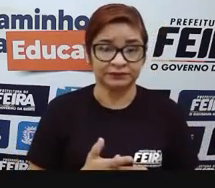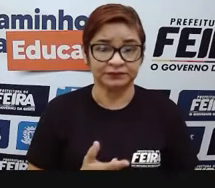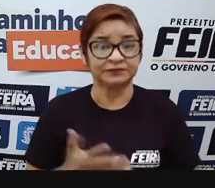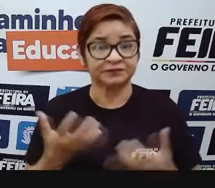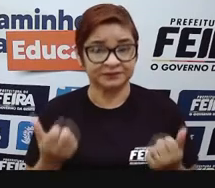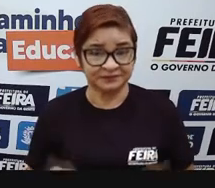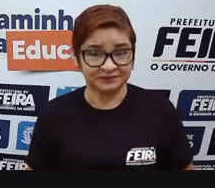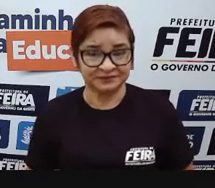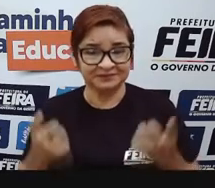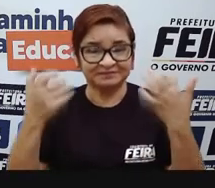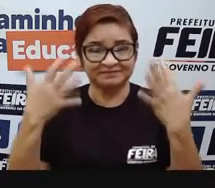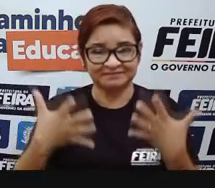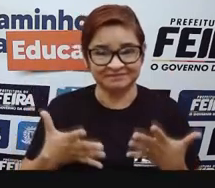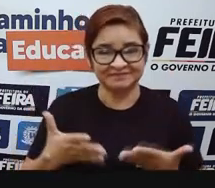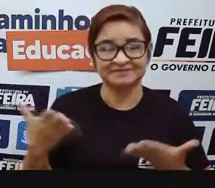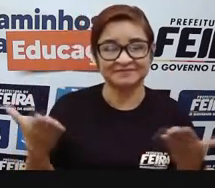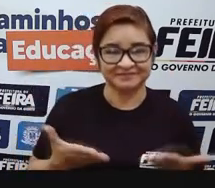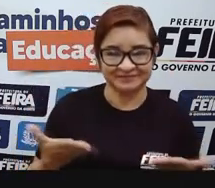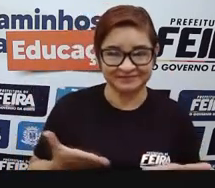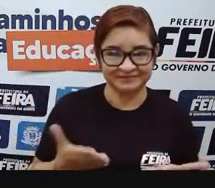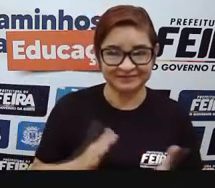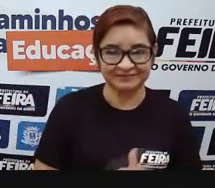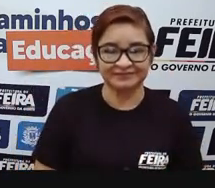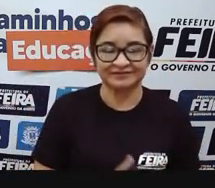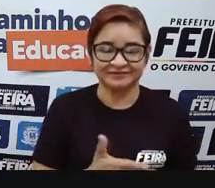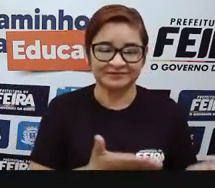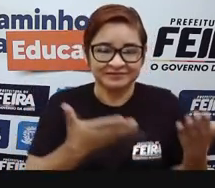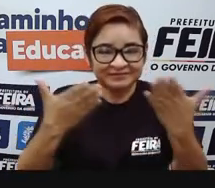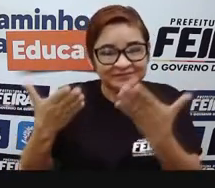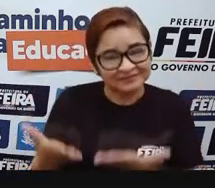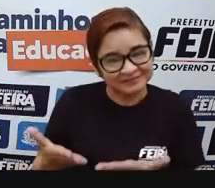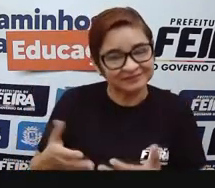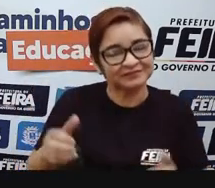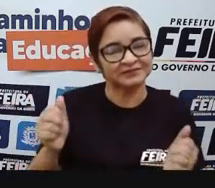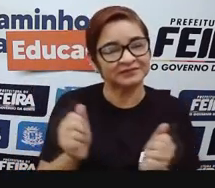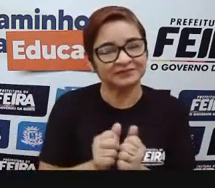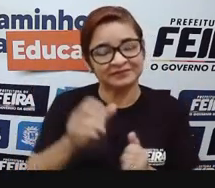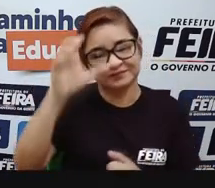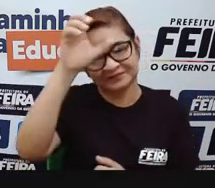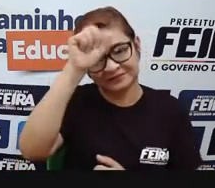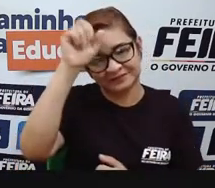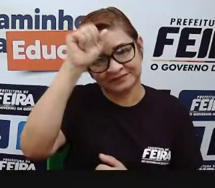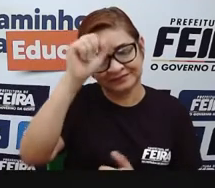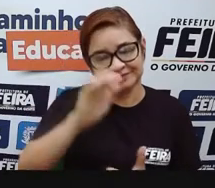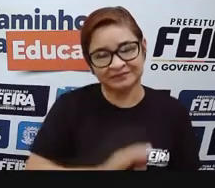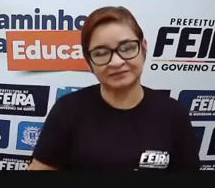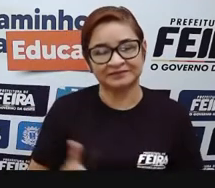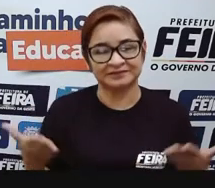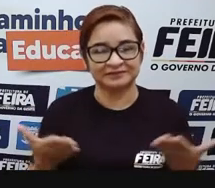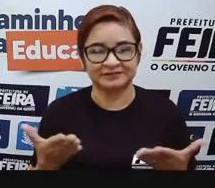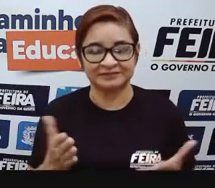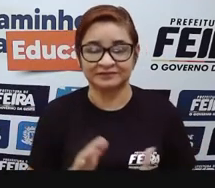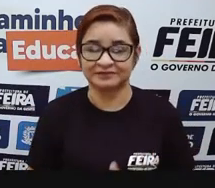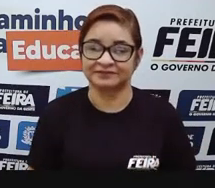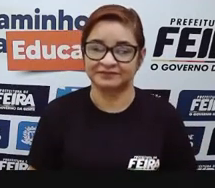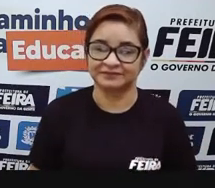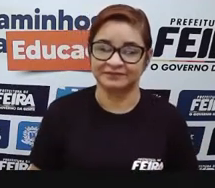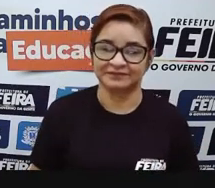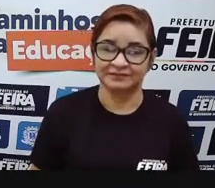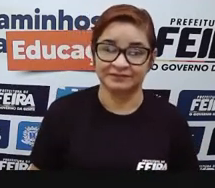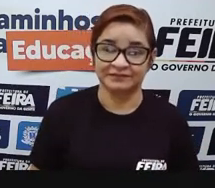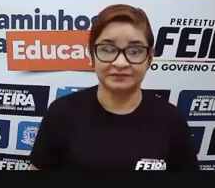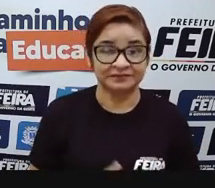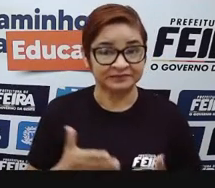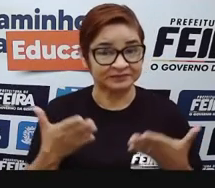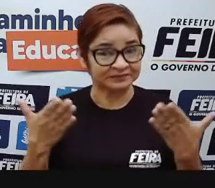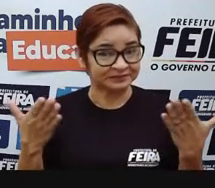vamos falar hoje. Vem comigo que a gente vai aprender muito na nossa aula de Geografia. E